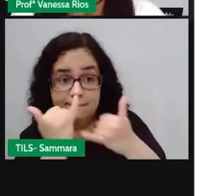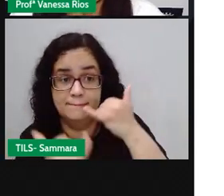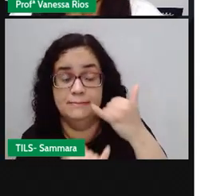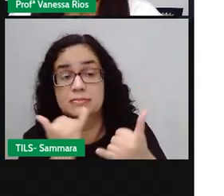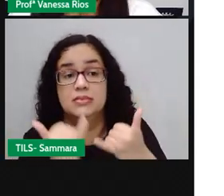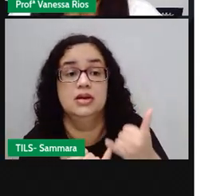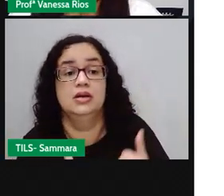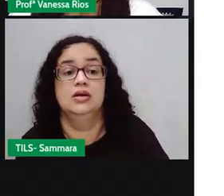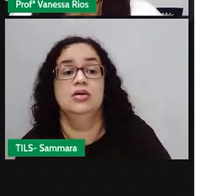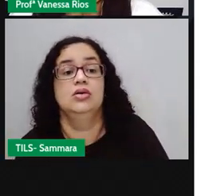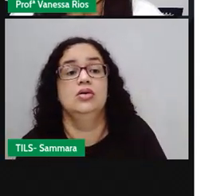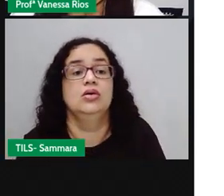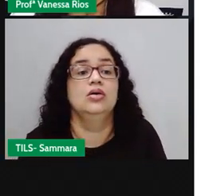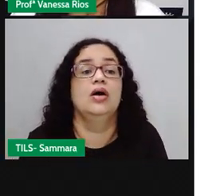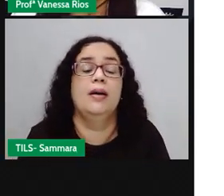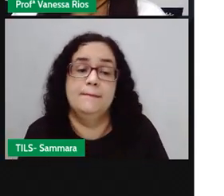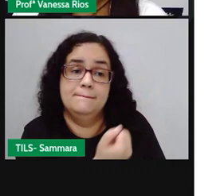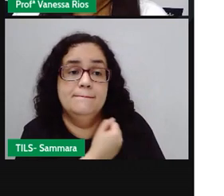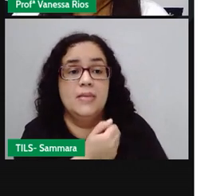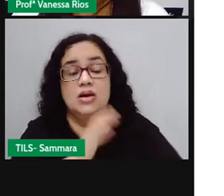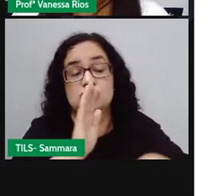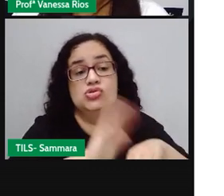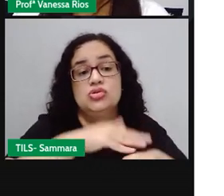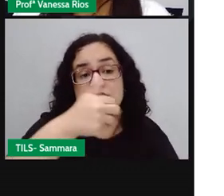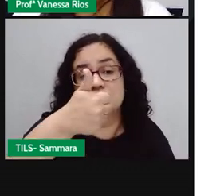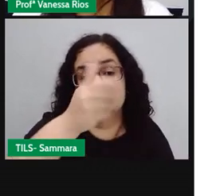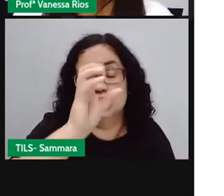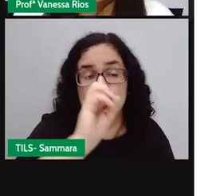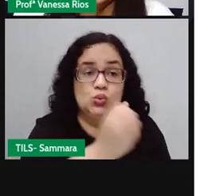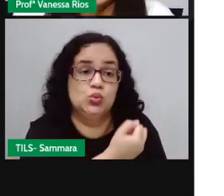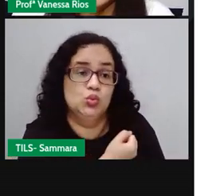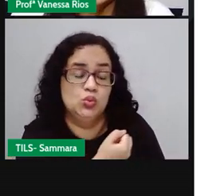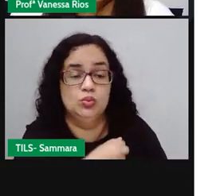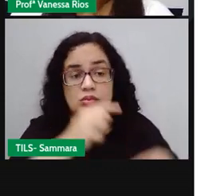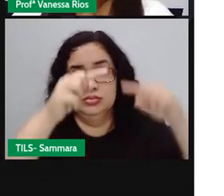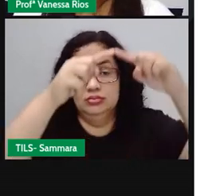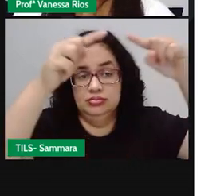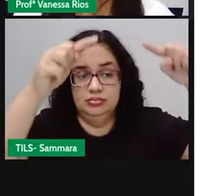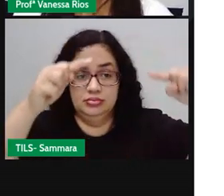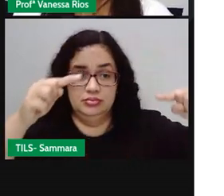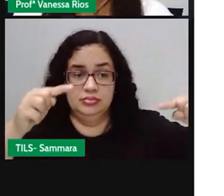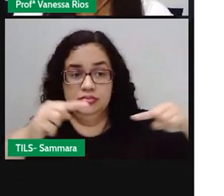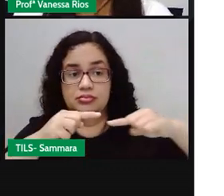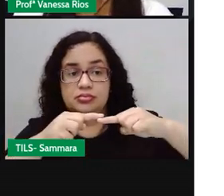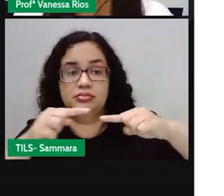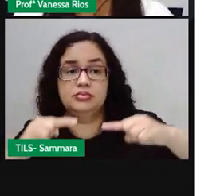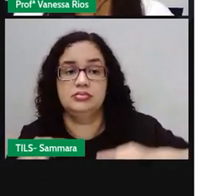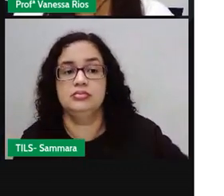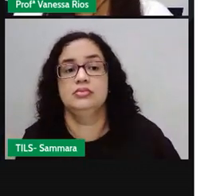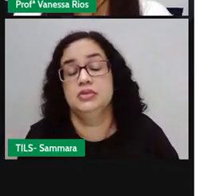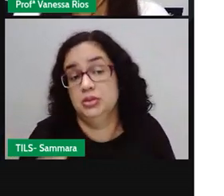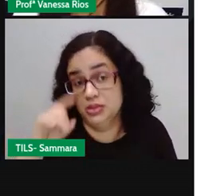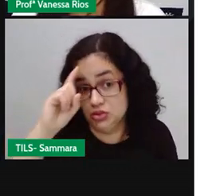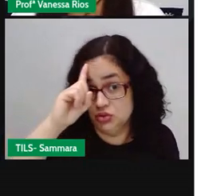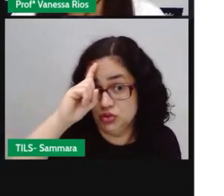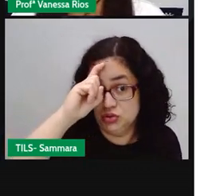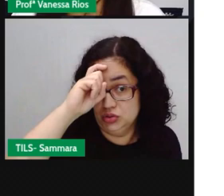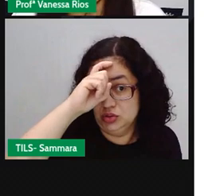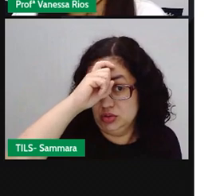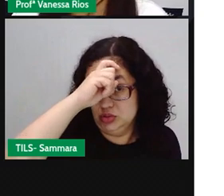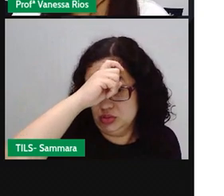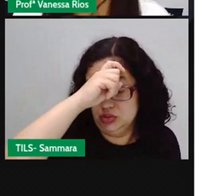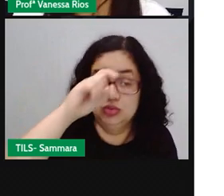Onde a gente fazia aí muito mais de 10 quadradinhos, né? E deixava a amarelinha mais difícil. Porque